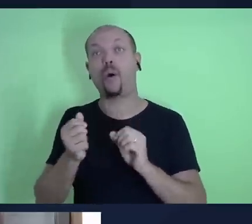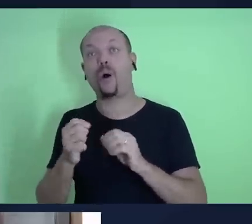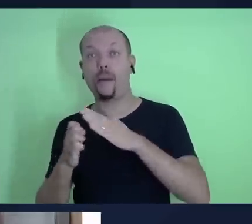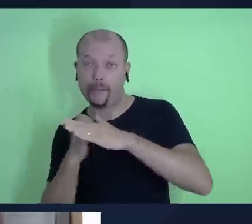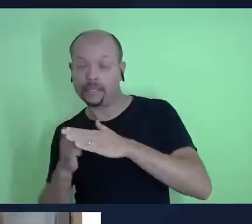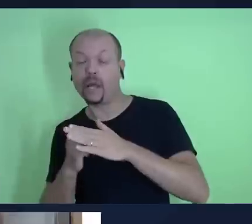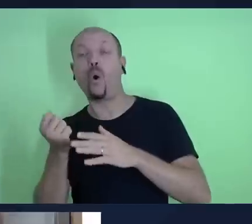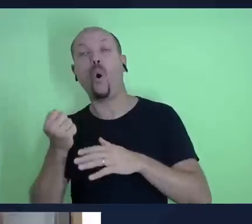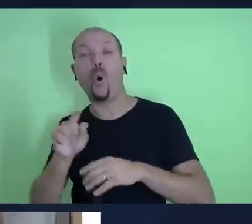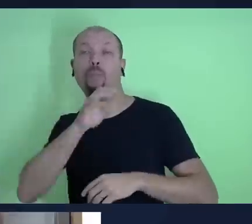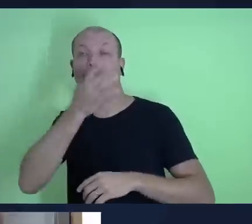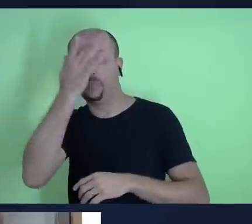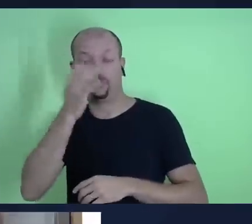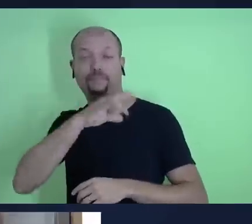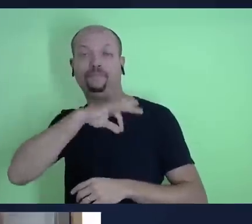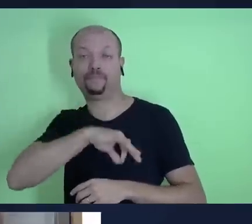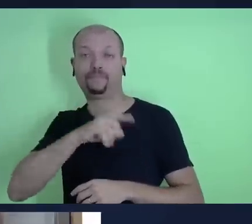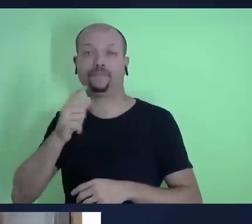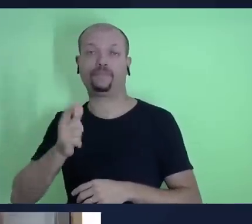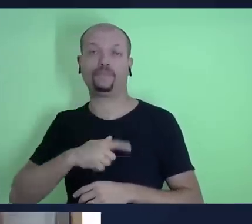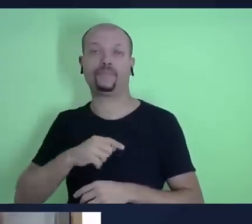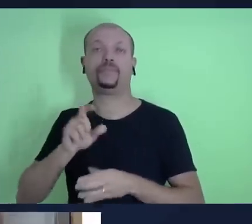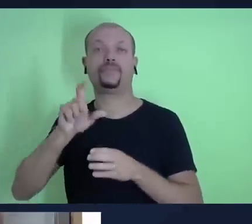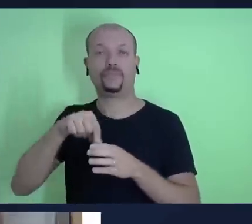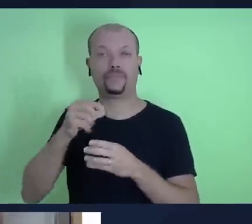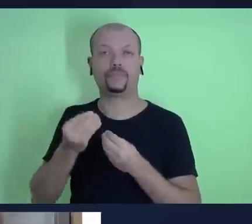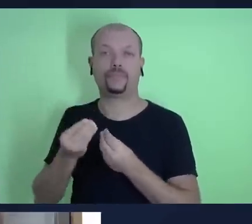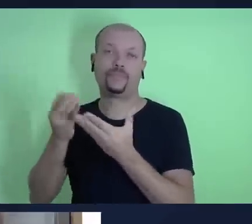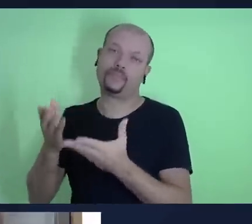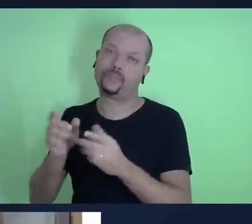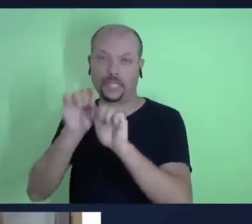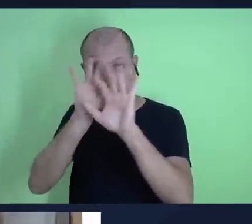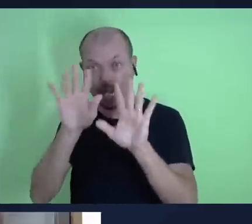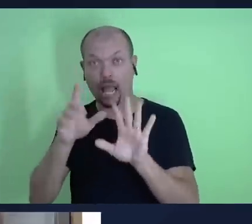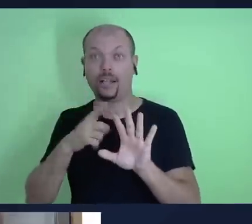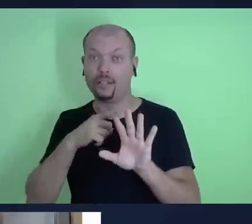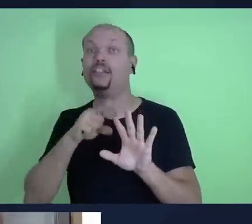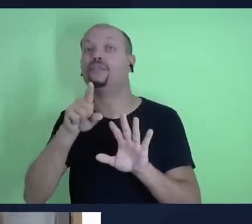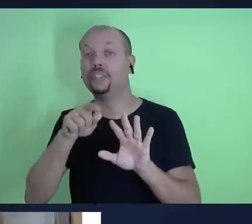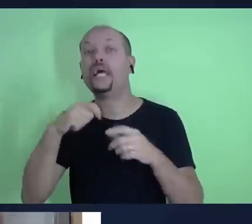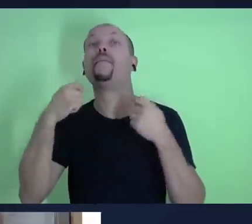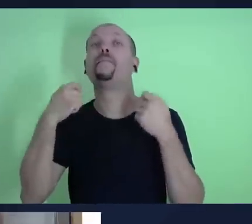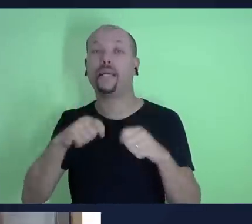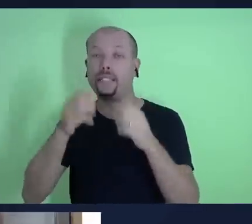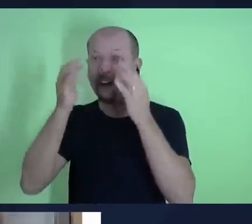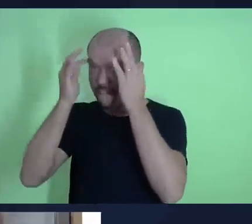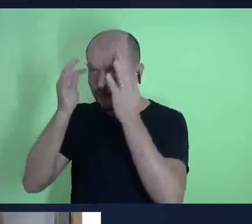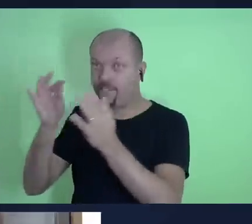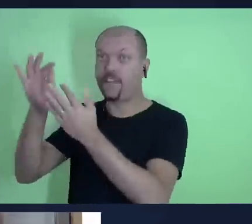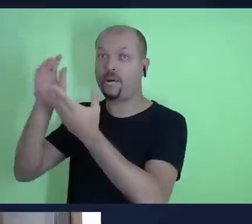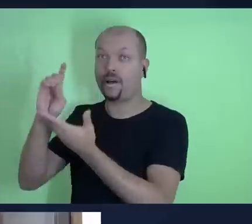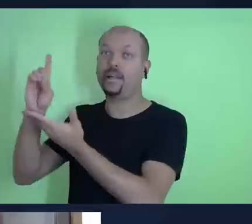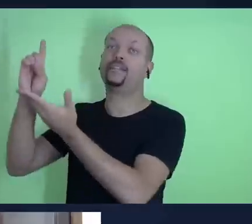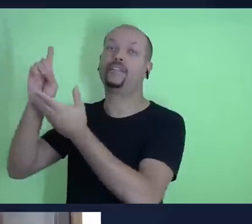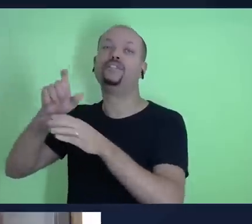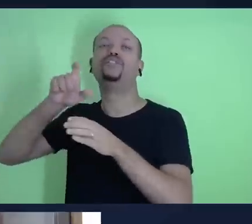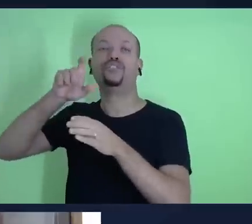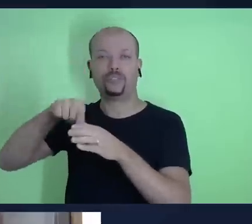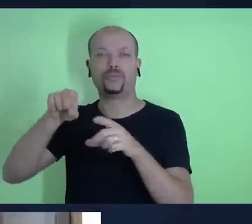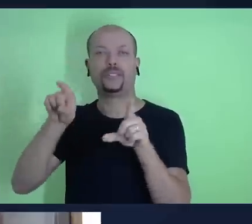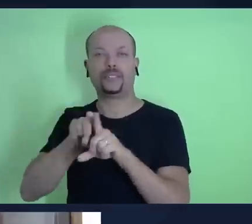em relação a devolução do seu dízimo uma coisa é clara você deve ser fiel a Deus através do seu dízimo